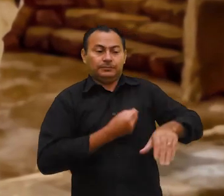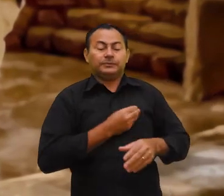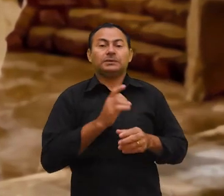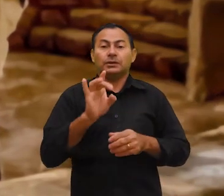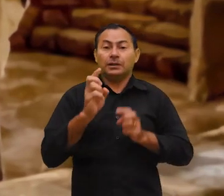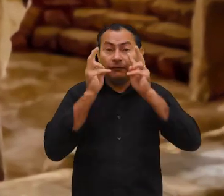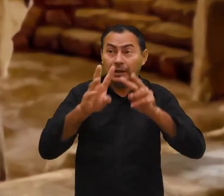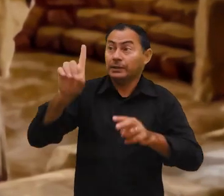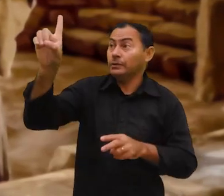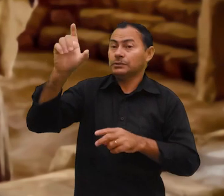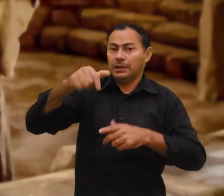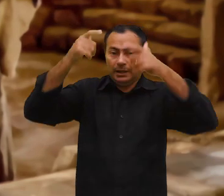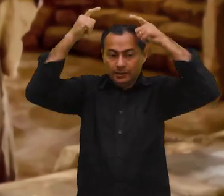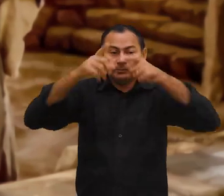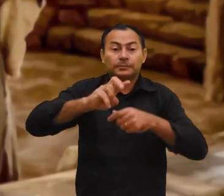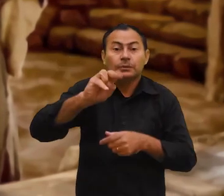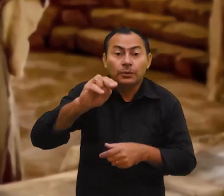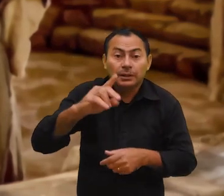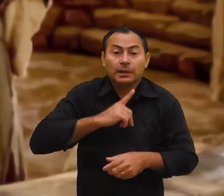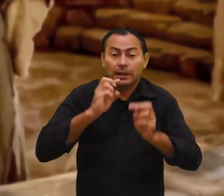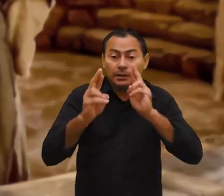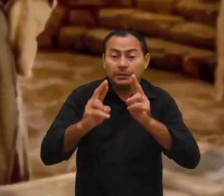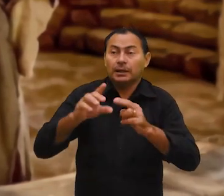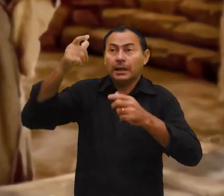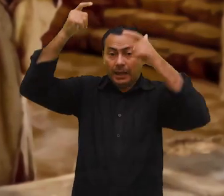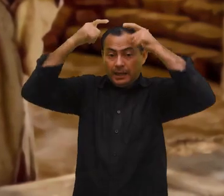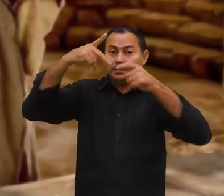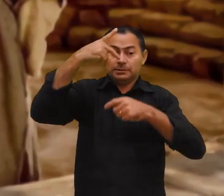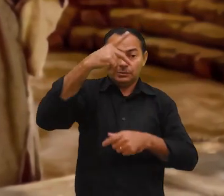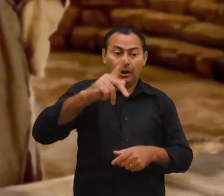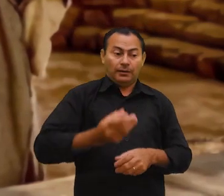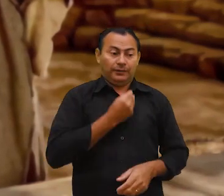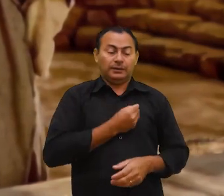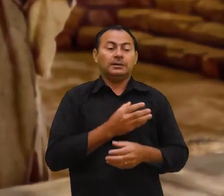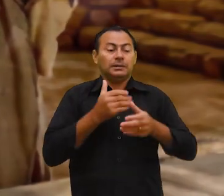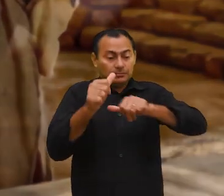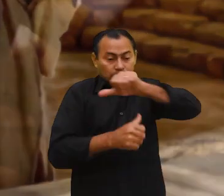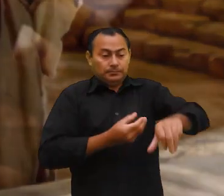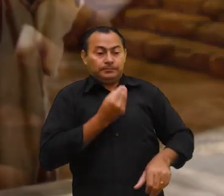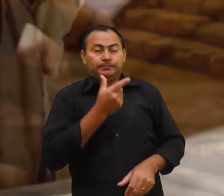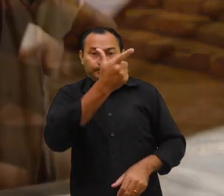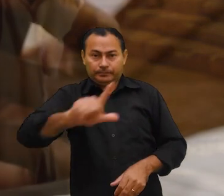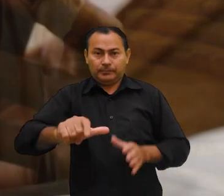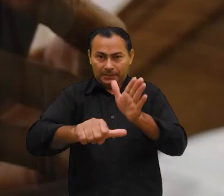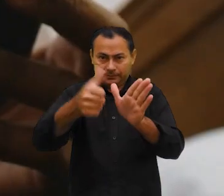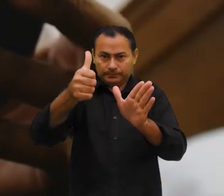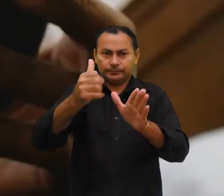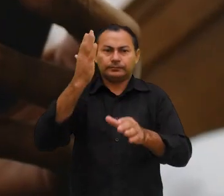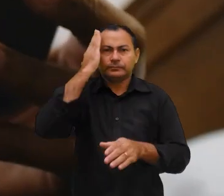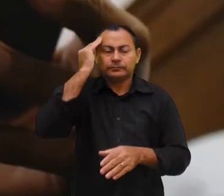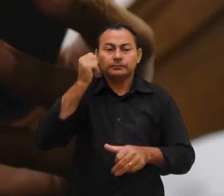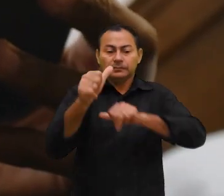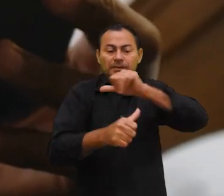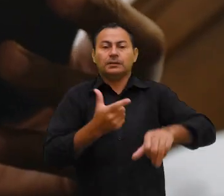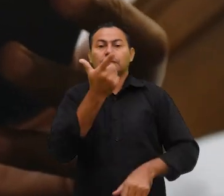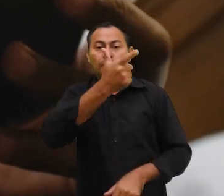é rei. Você jamais terá um relacionamento com Deus como rei de sua vida se não nascer de novo. A primeira coisa que